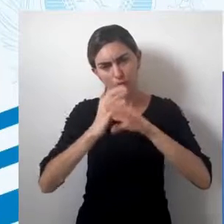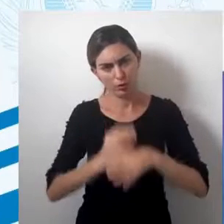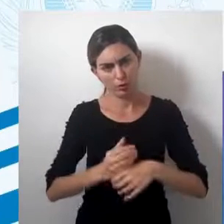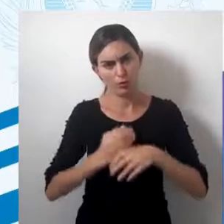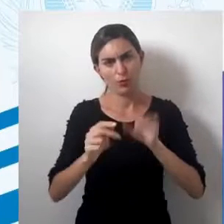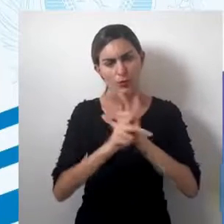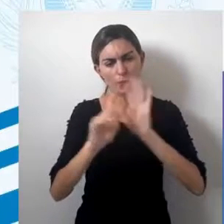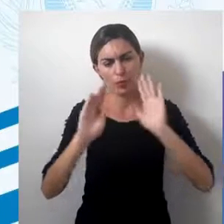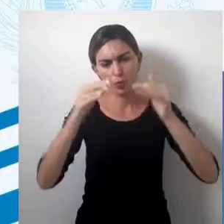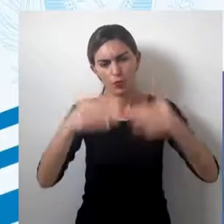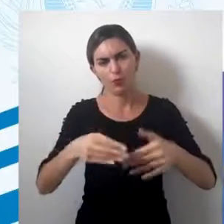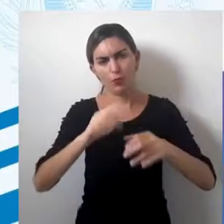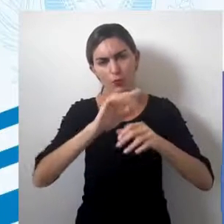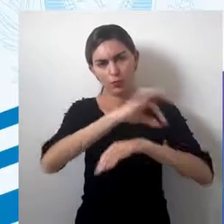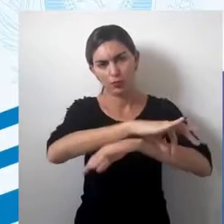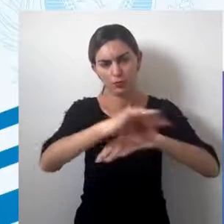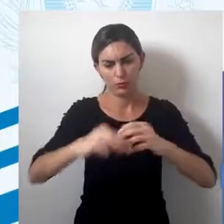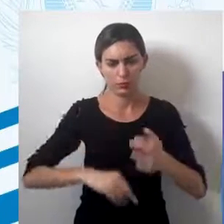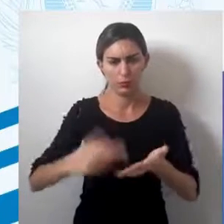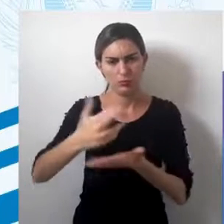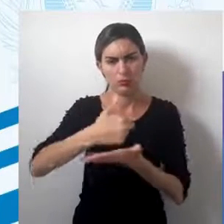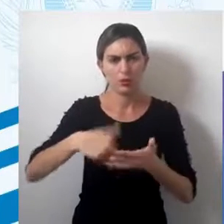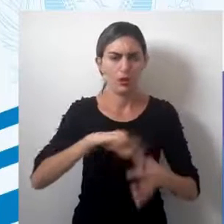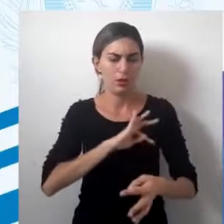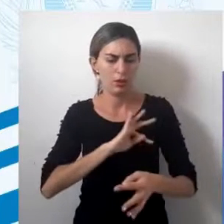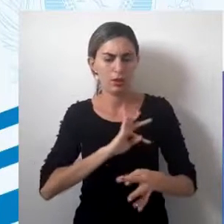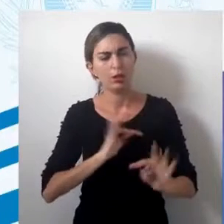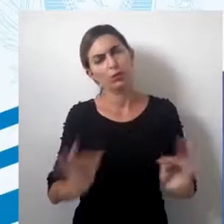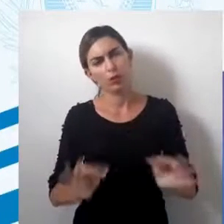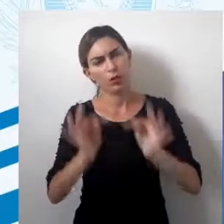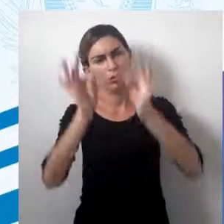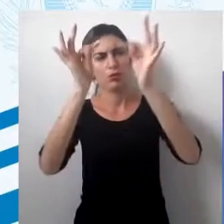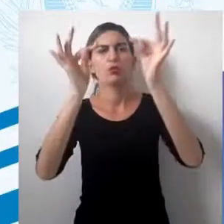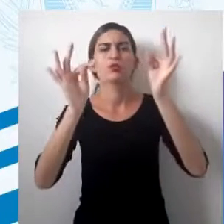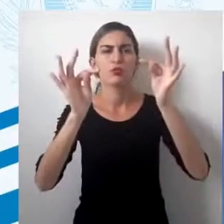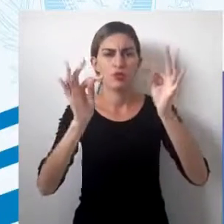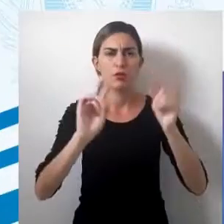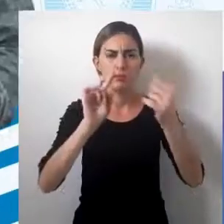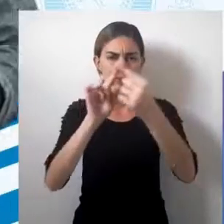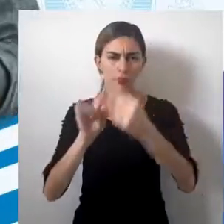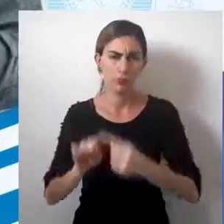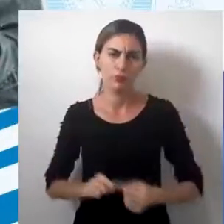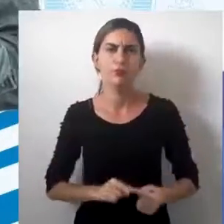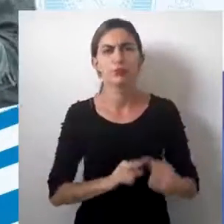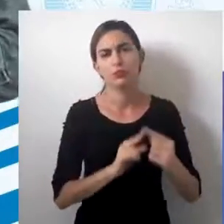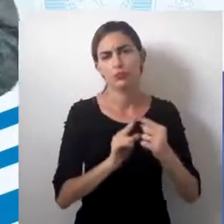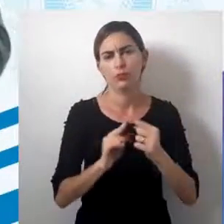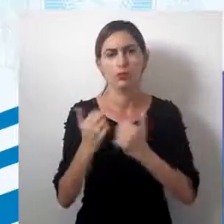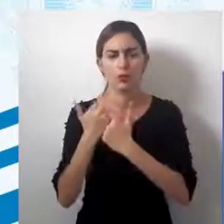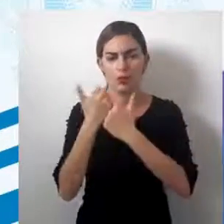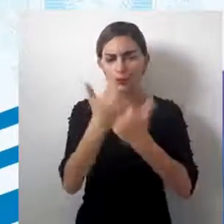apropriadas à cartografia e, posteriormente, técnicas e tecnologias que são adequadas à representação